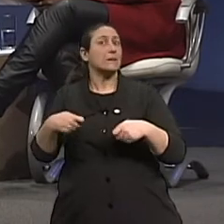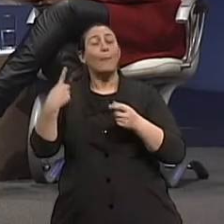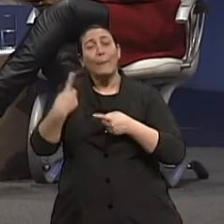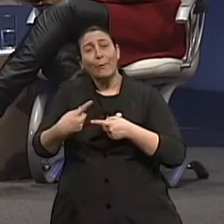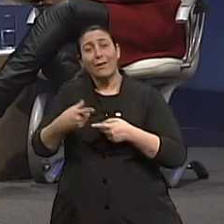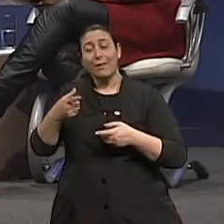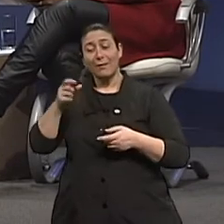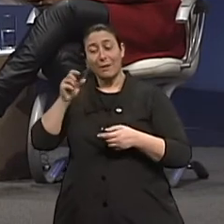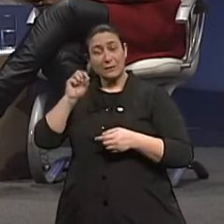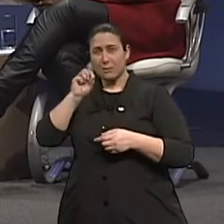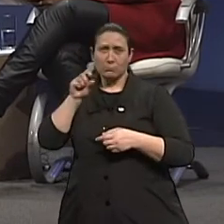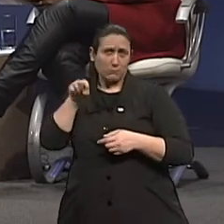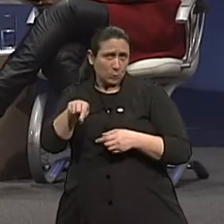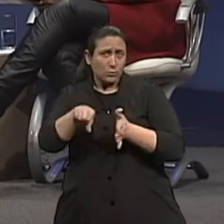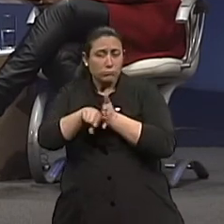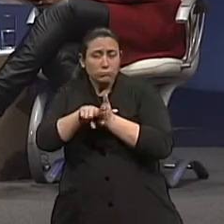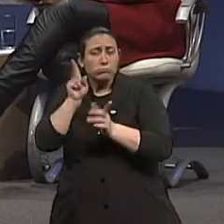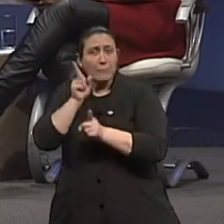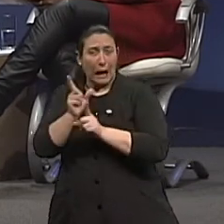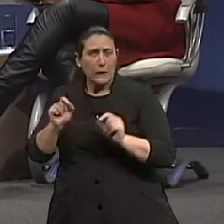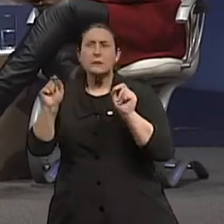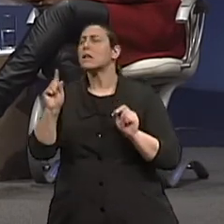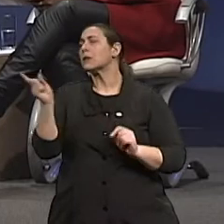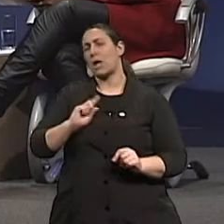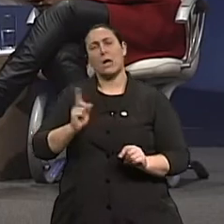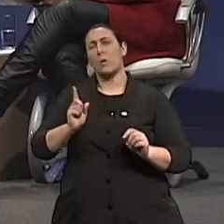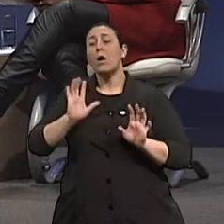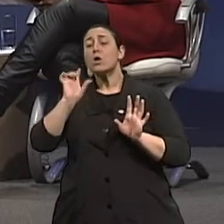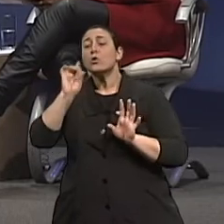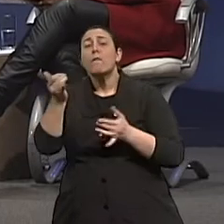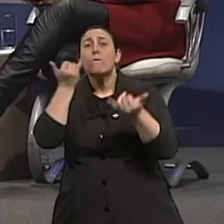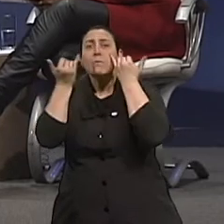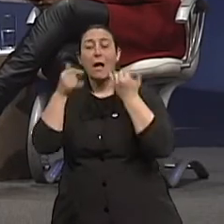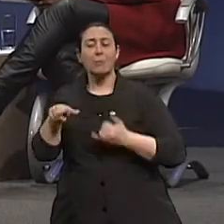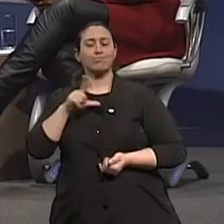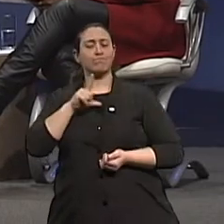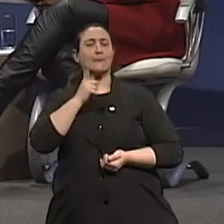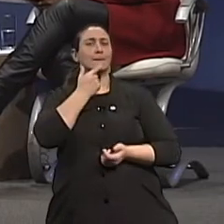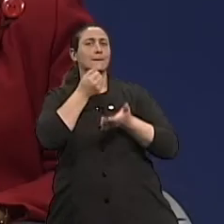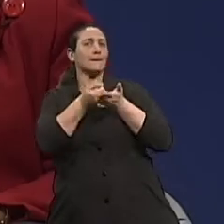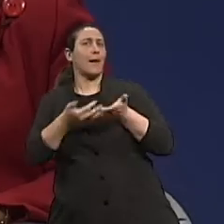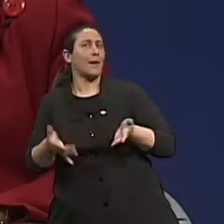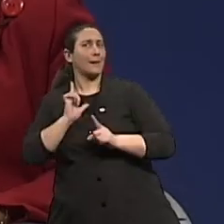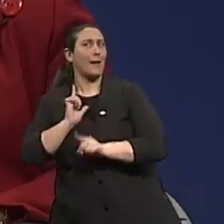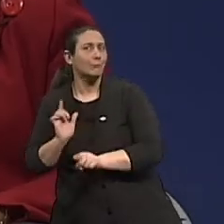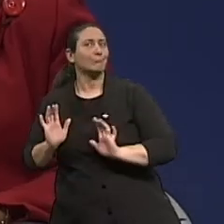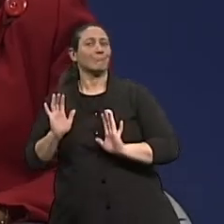avaliada. Isso não é diagnóstico de câncer. Isso aí é só uma informação. Portanto, o doutor não concorda,